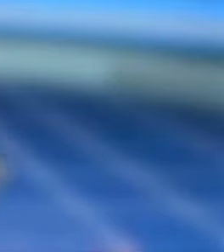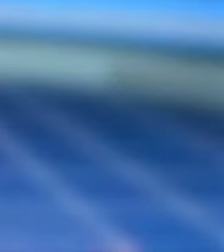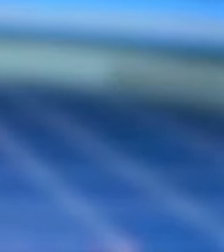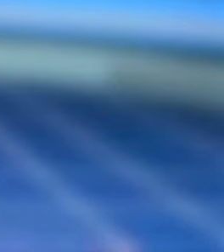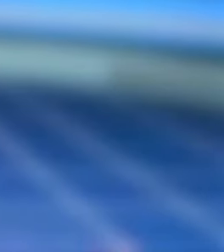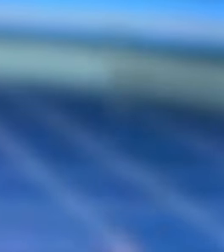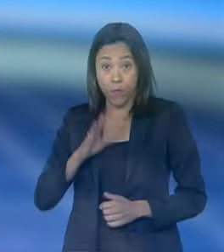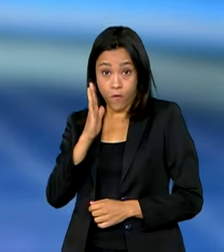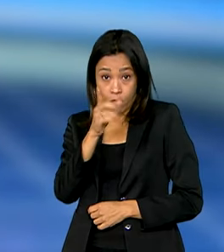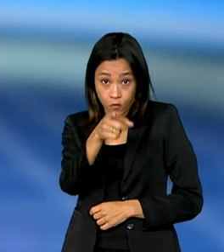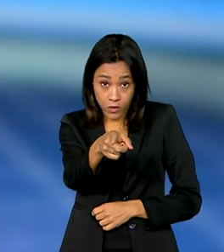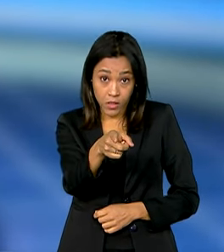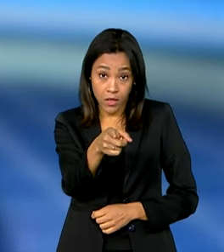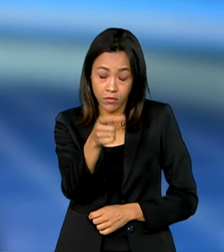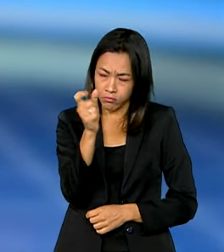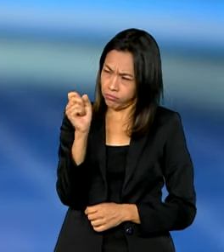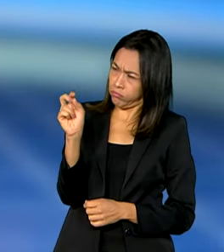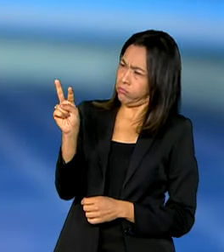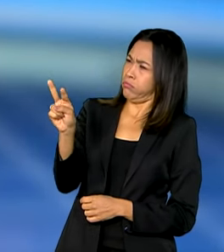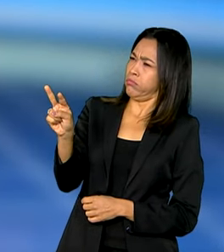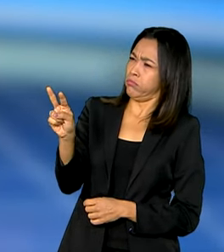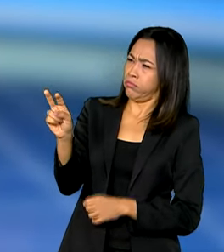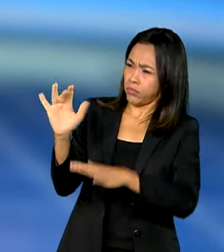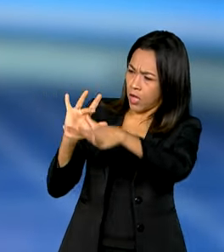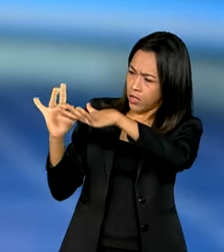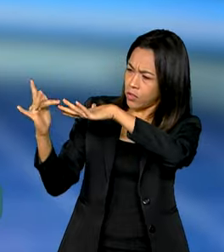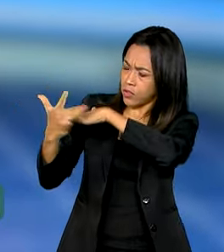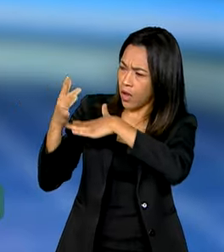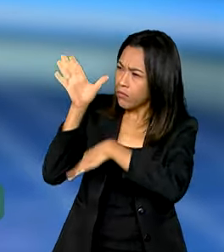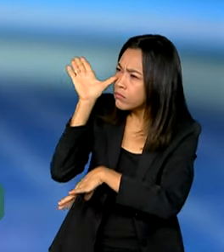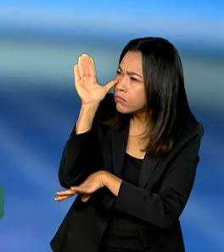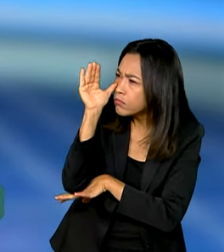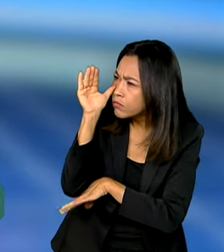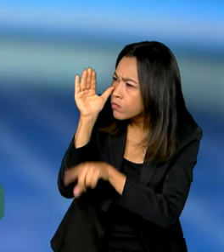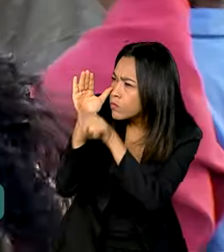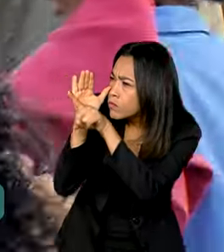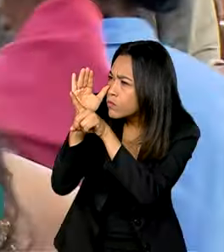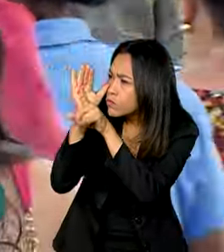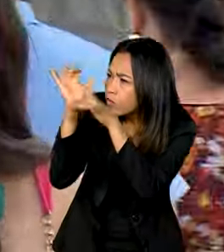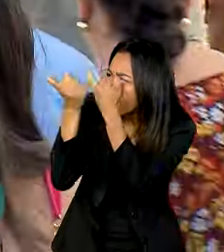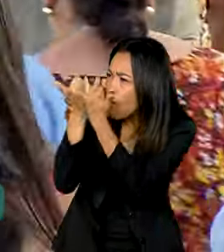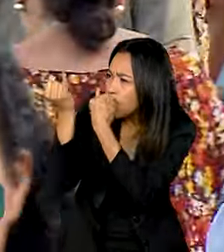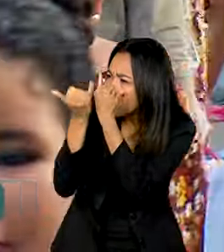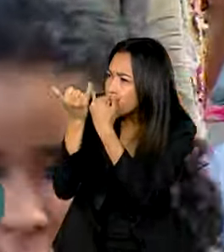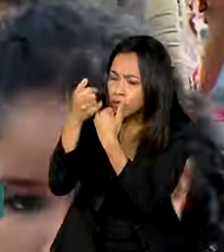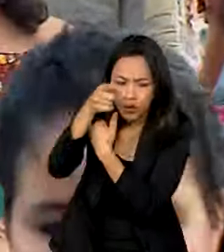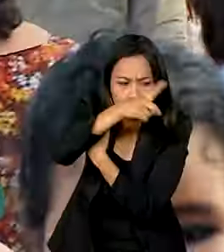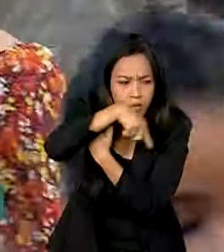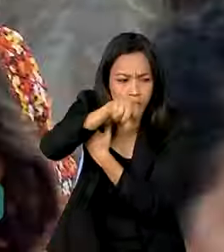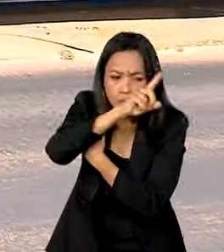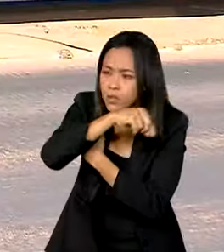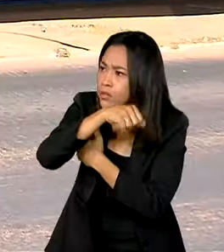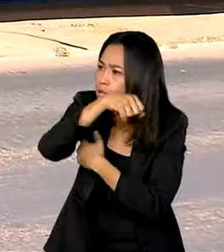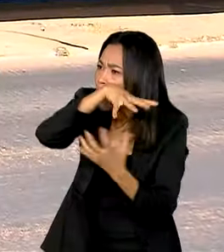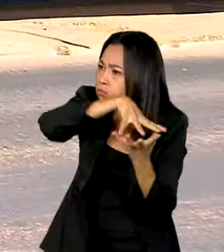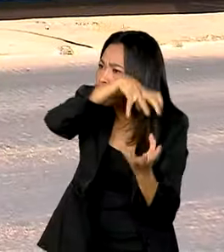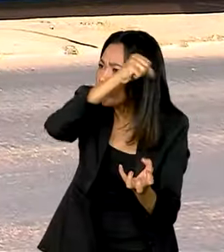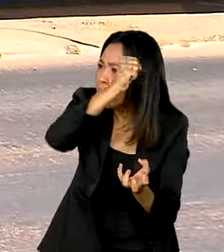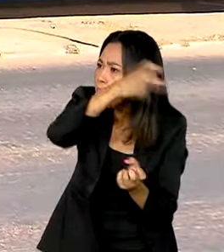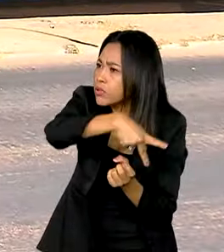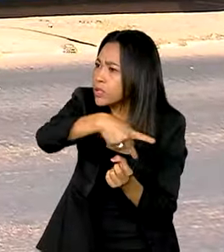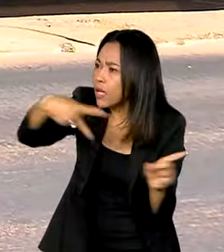Você já pode ter visto em alguma rede social a informação de que os aposentados estão tendo seus